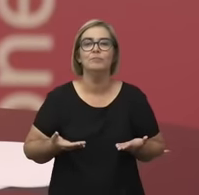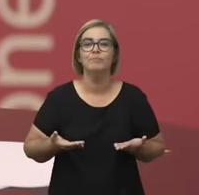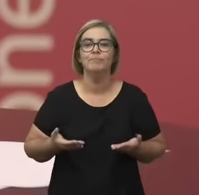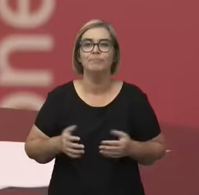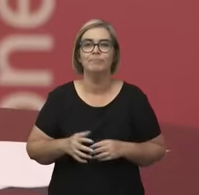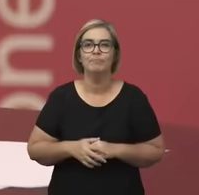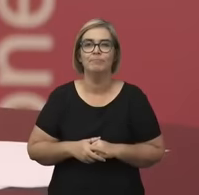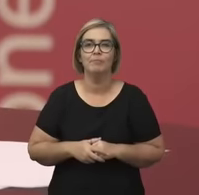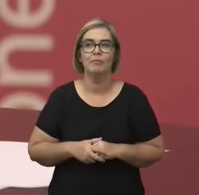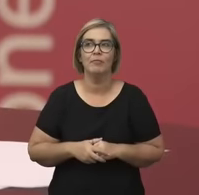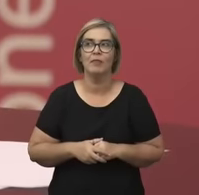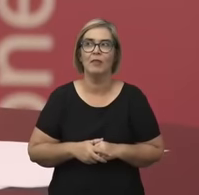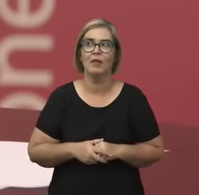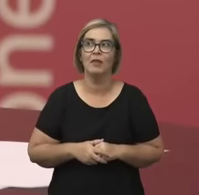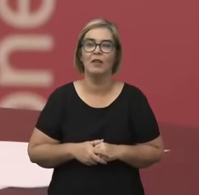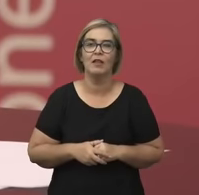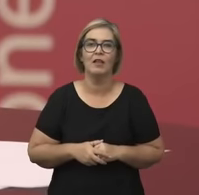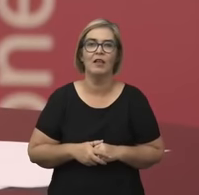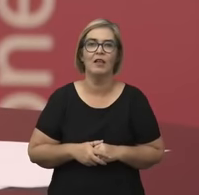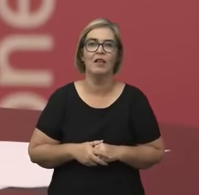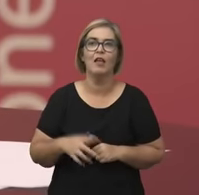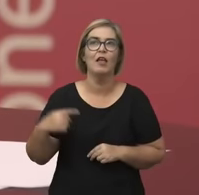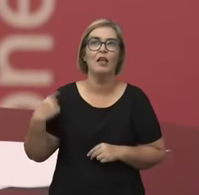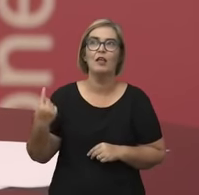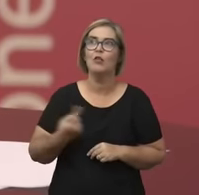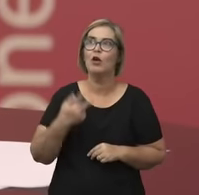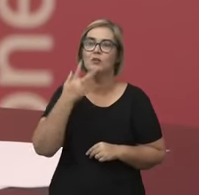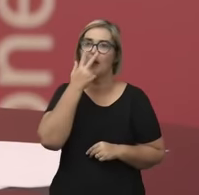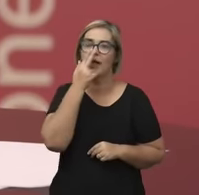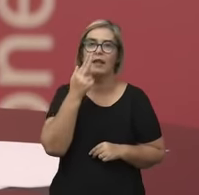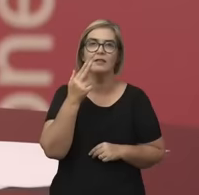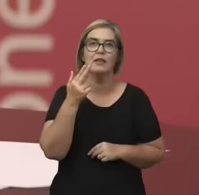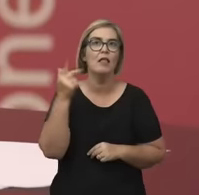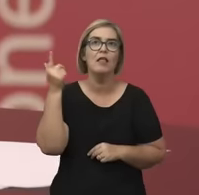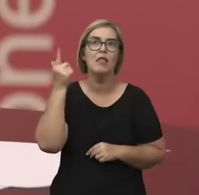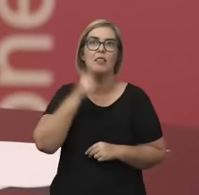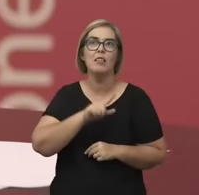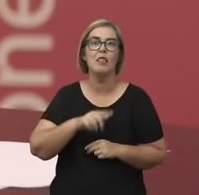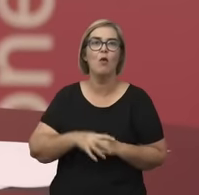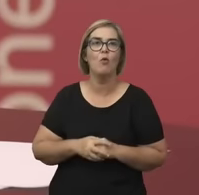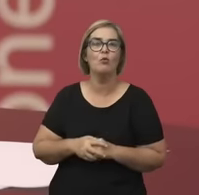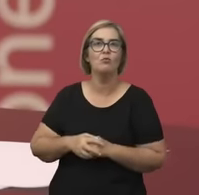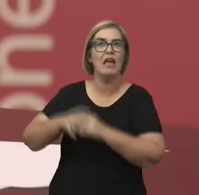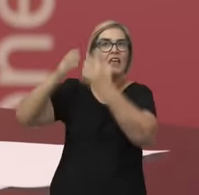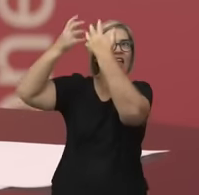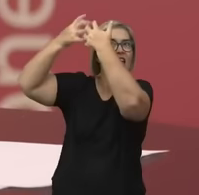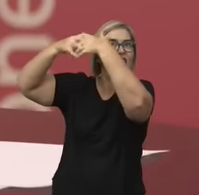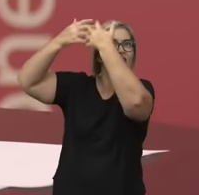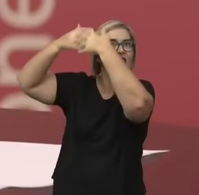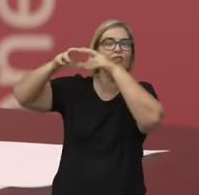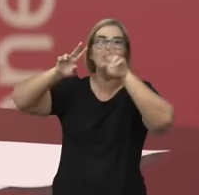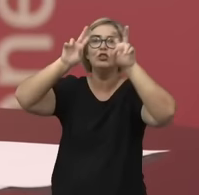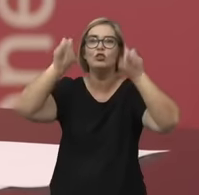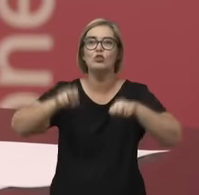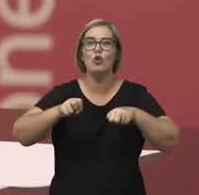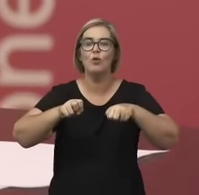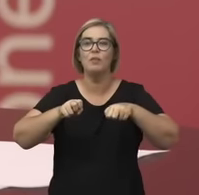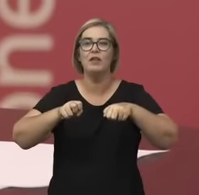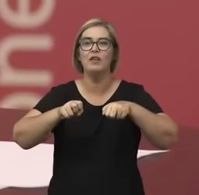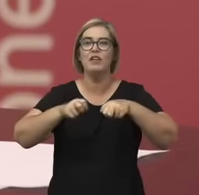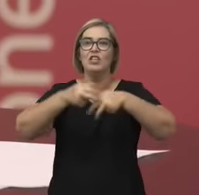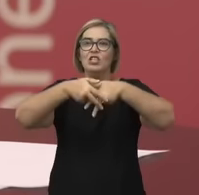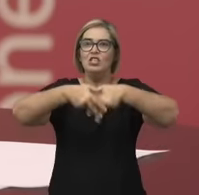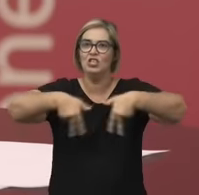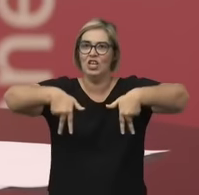que nos impede de fazer uma reflexão mais profunda sobre gênero ou sobre o nosso próprio lugar no mundo, que é a separação mente-corpo, né?